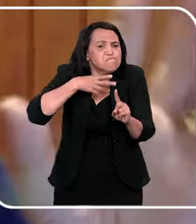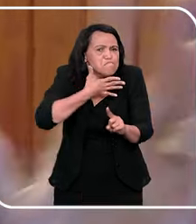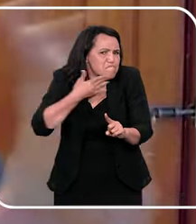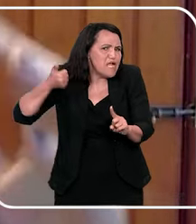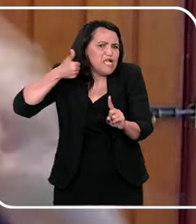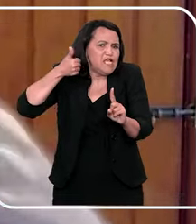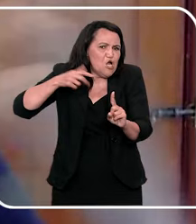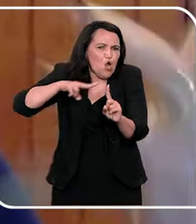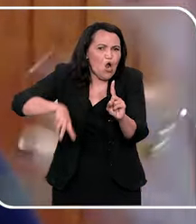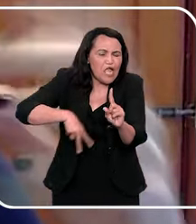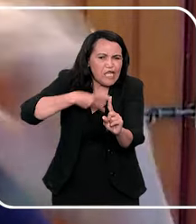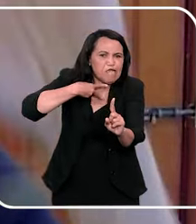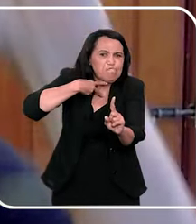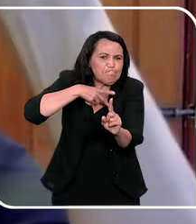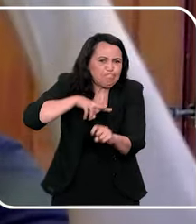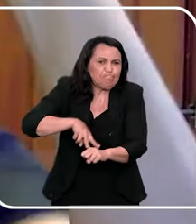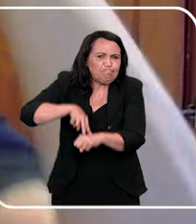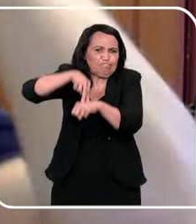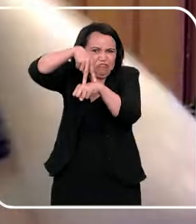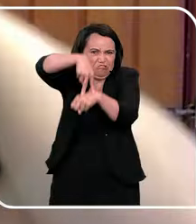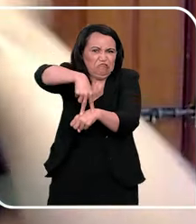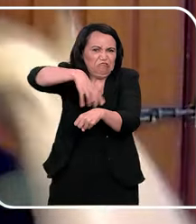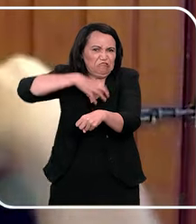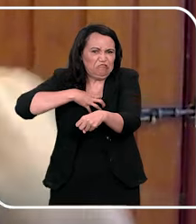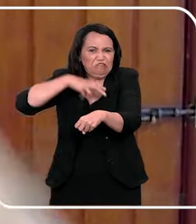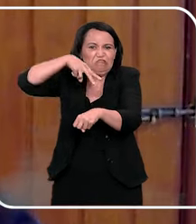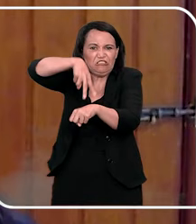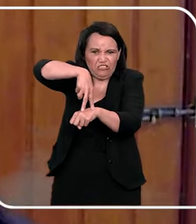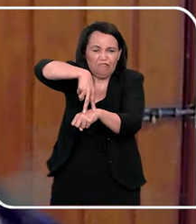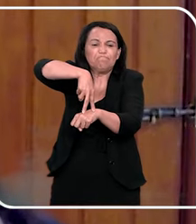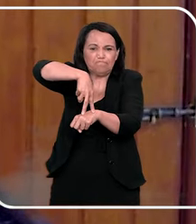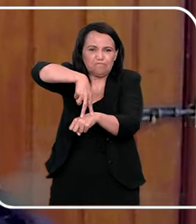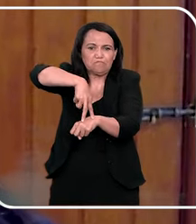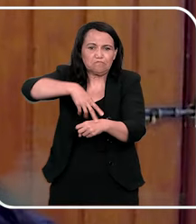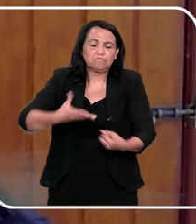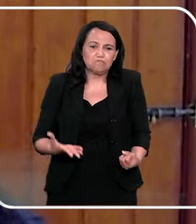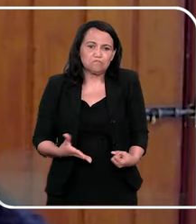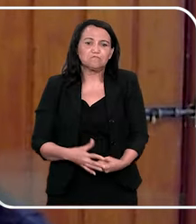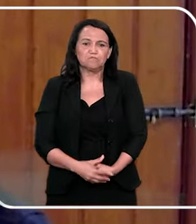não foi isso que ela falou, mas uma cara de felicidade. É isso. Espero ter respondido.